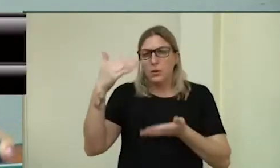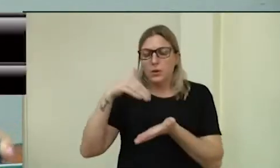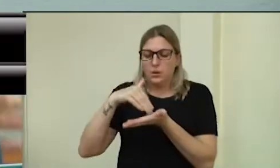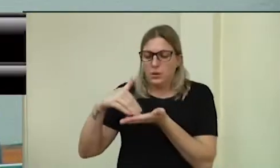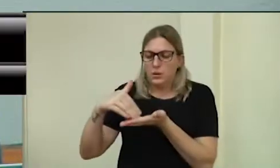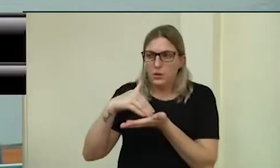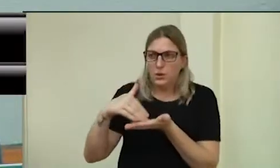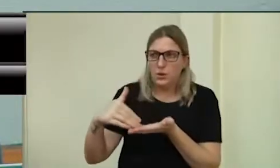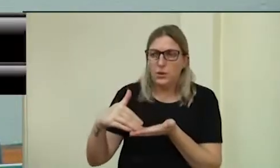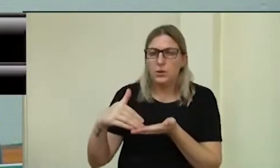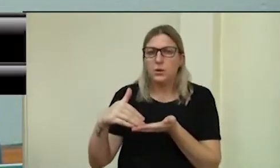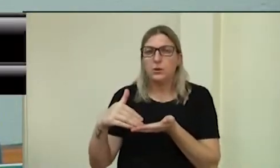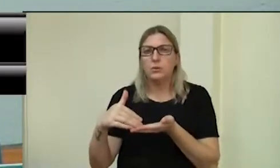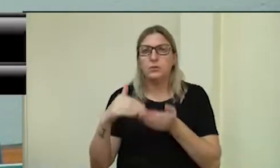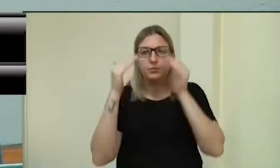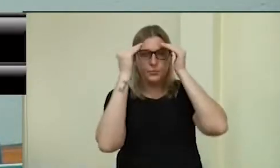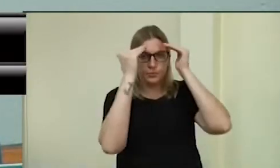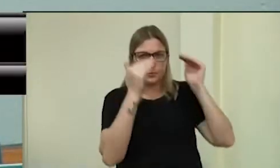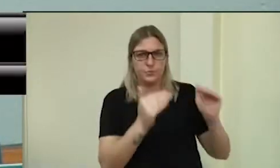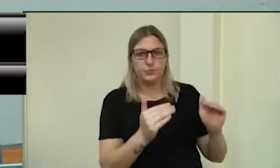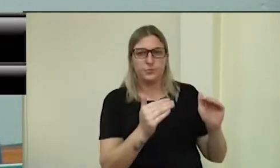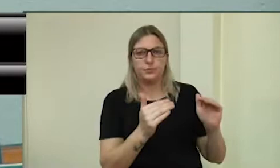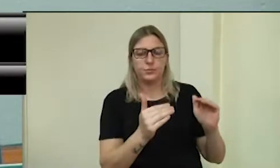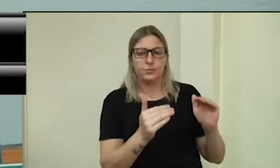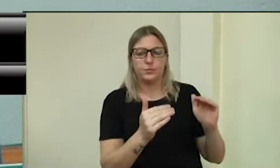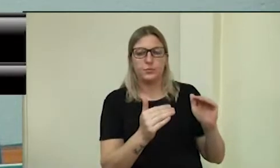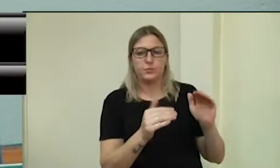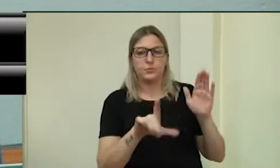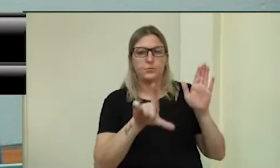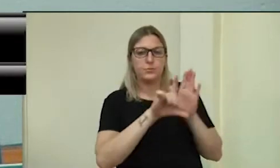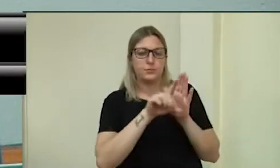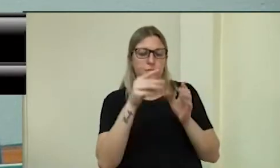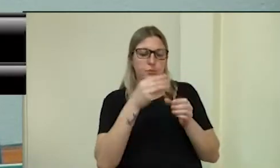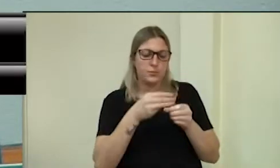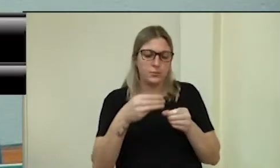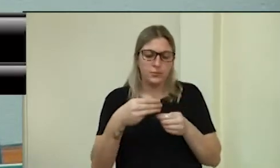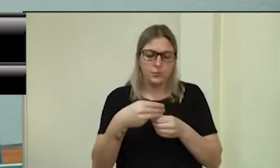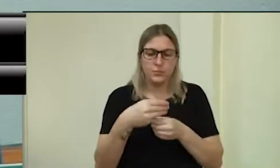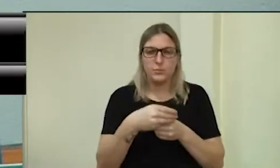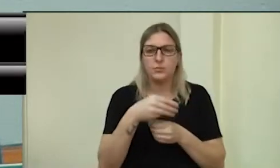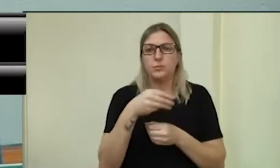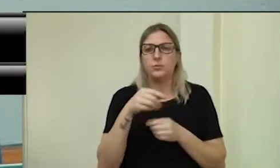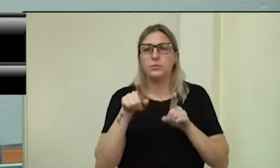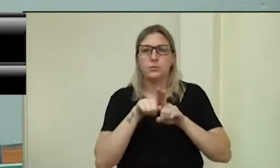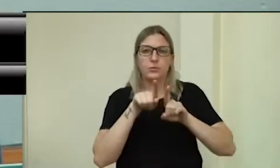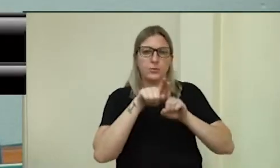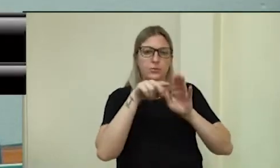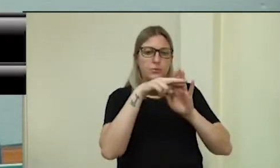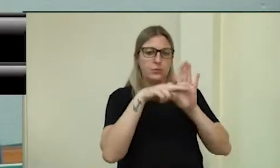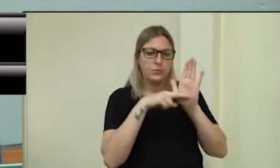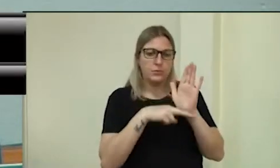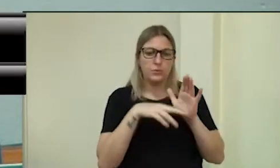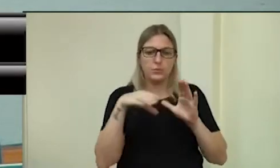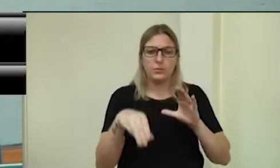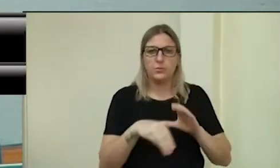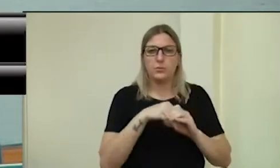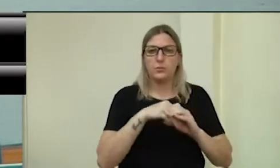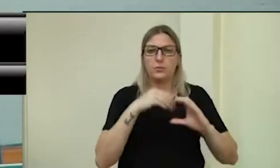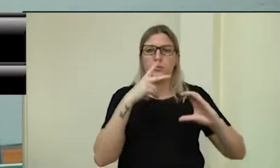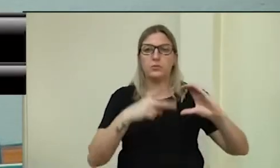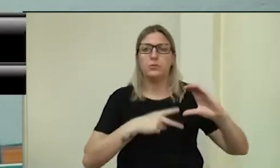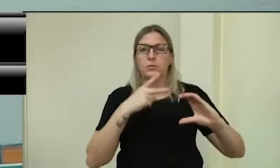secretária. Conforme determina, então, a Lei Orgânica Municipal e o Regimento Interno da Casa